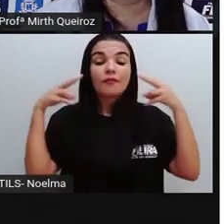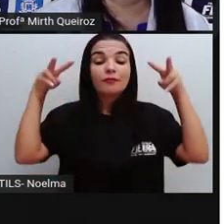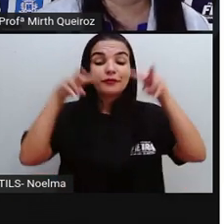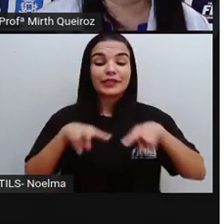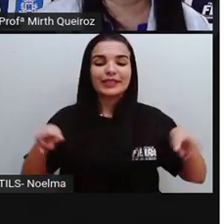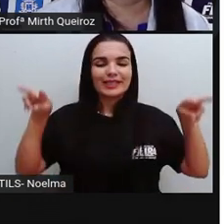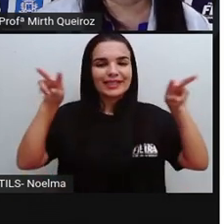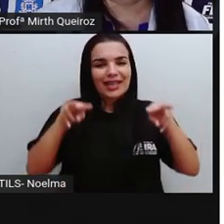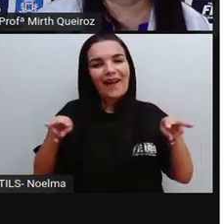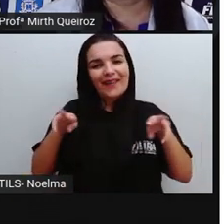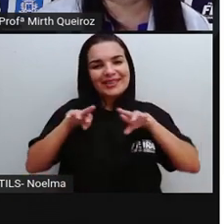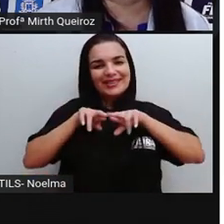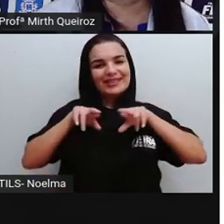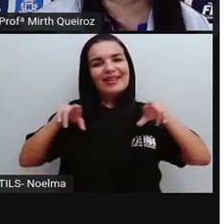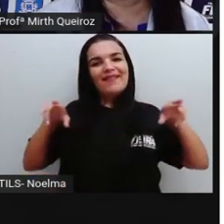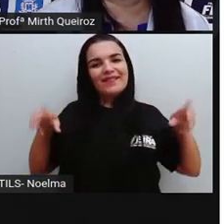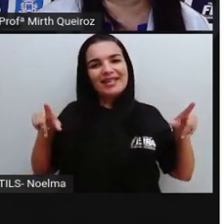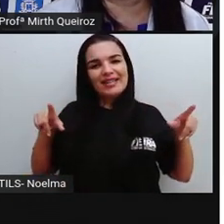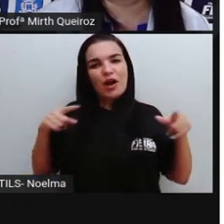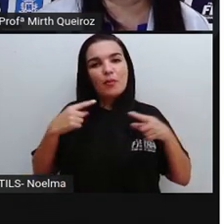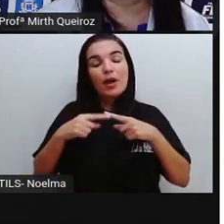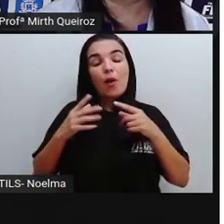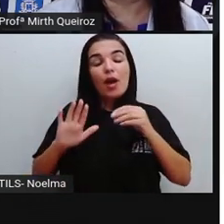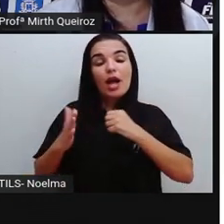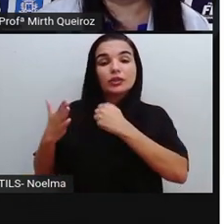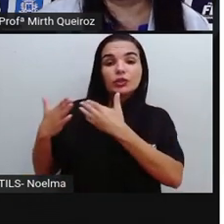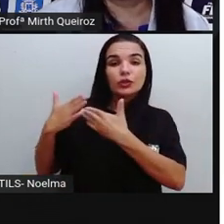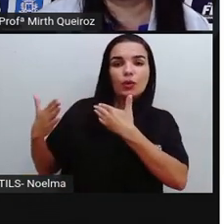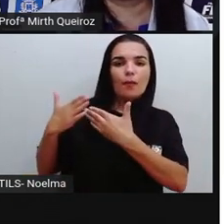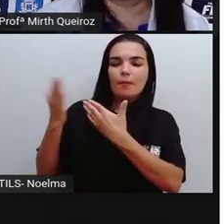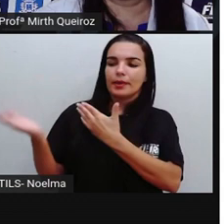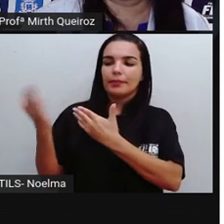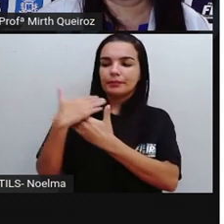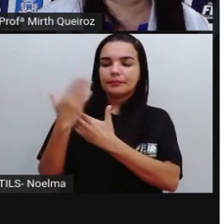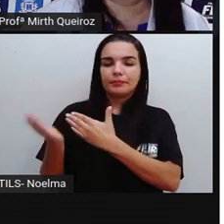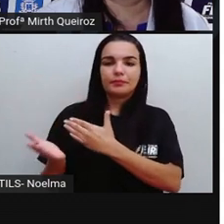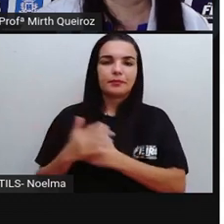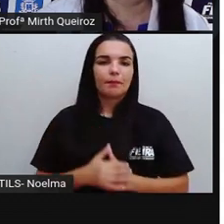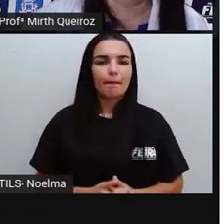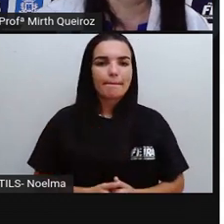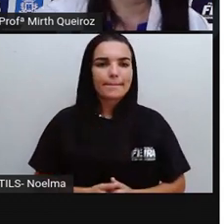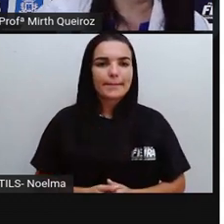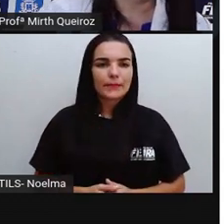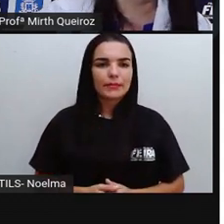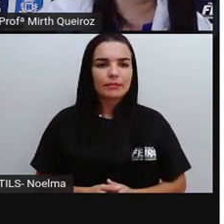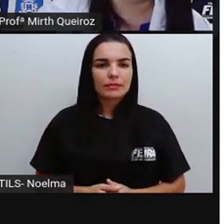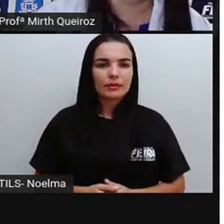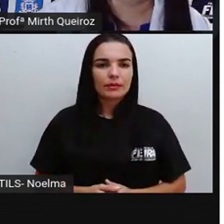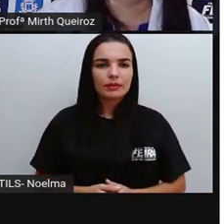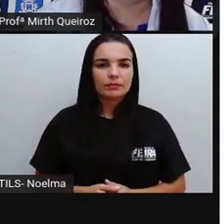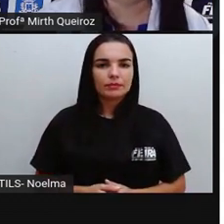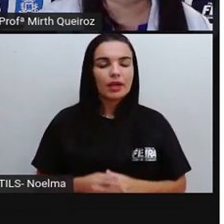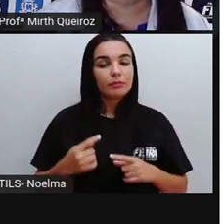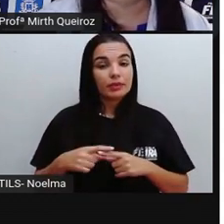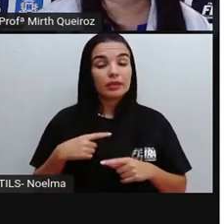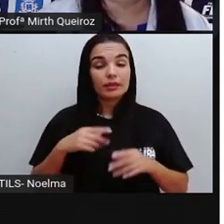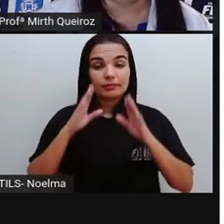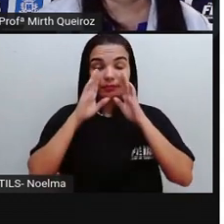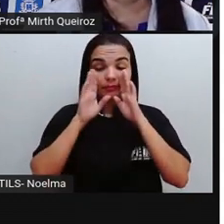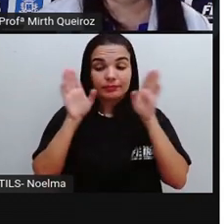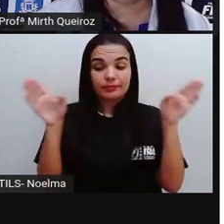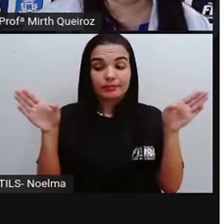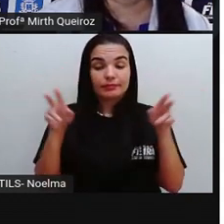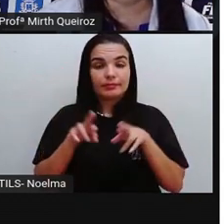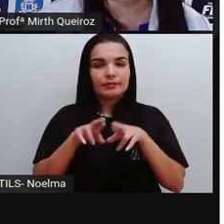observando aí com base na sombra, né? Dentro de pontos de vista diferentes.